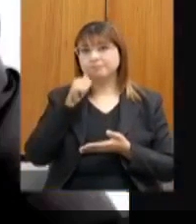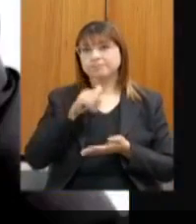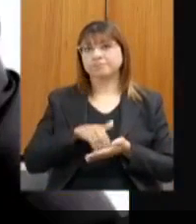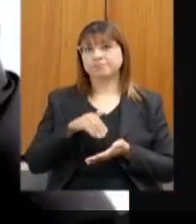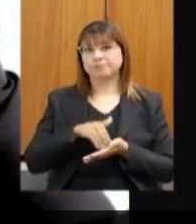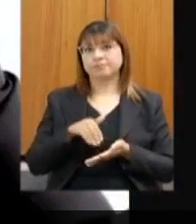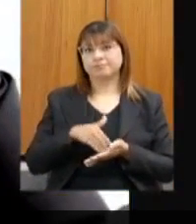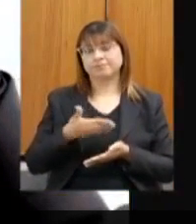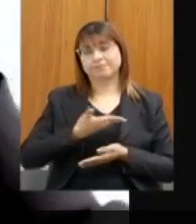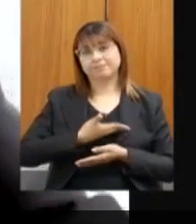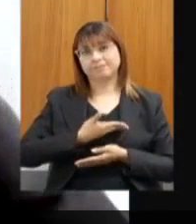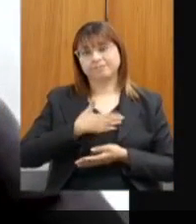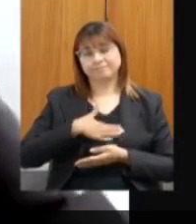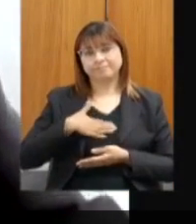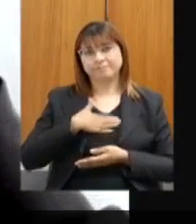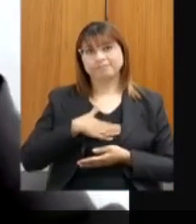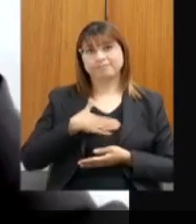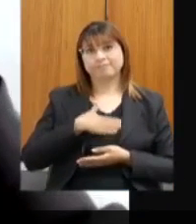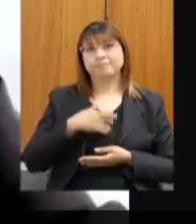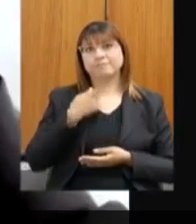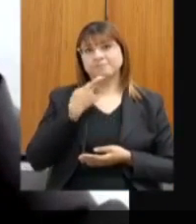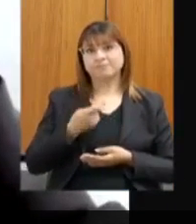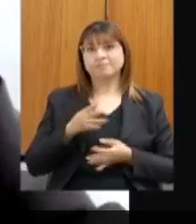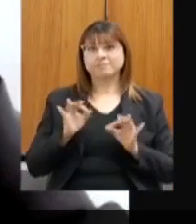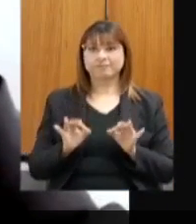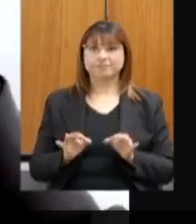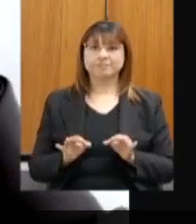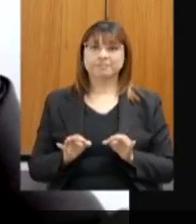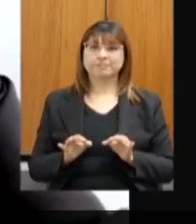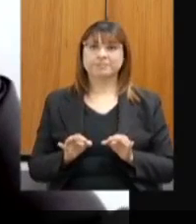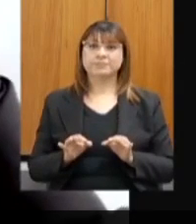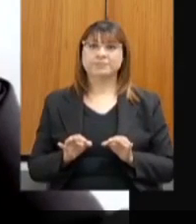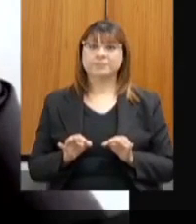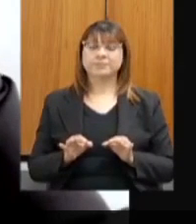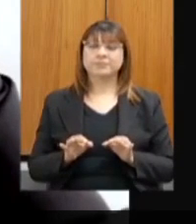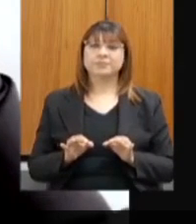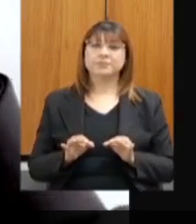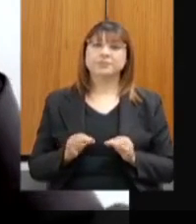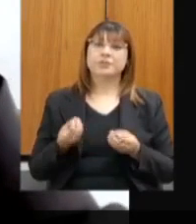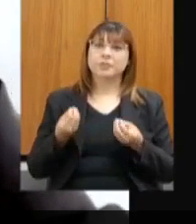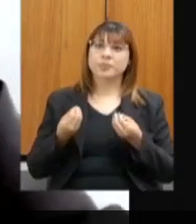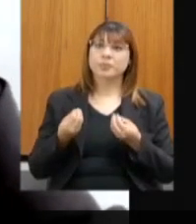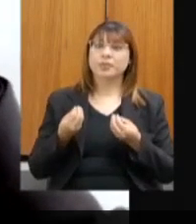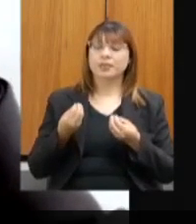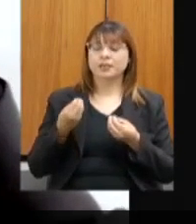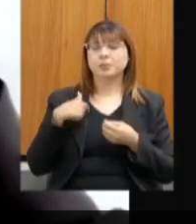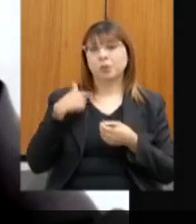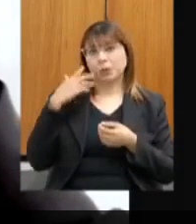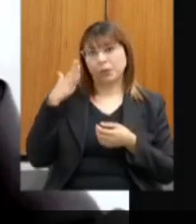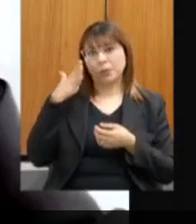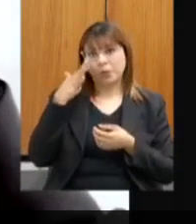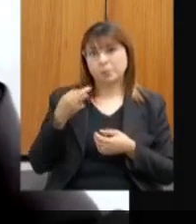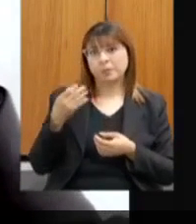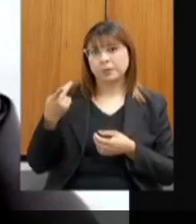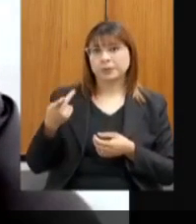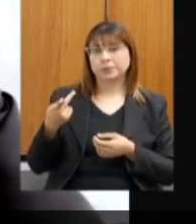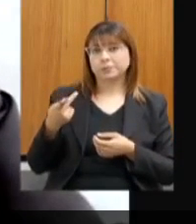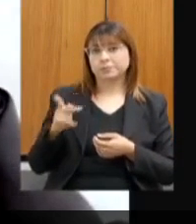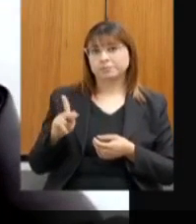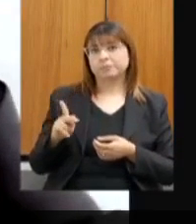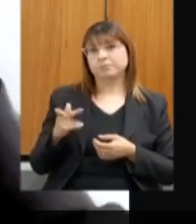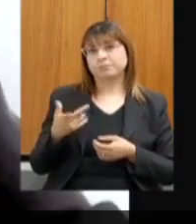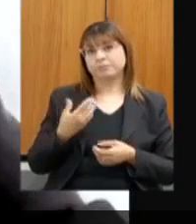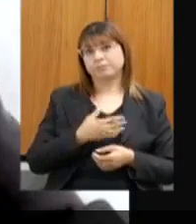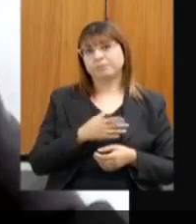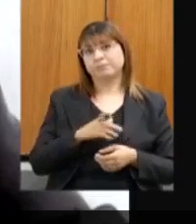da querida amiga, ela reforça o entendimento que tem da sua postura. E só porque aproveitei para fazer